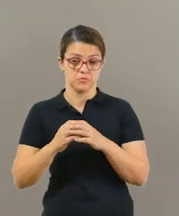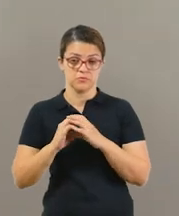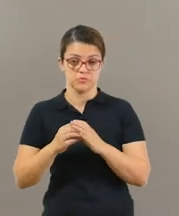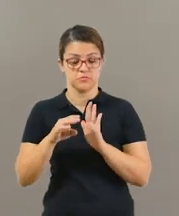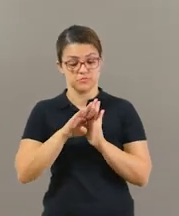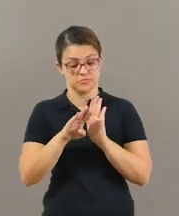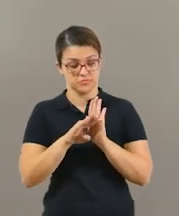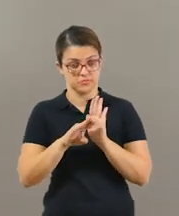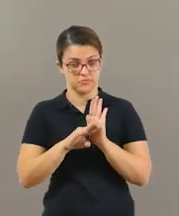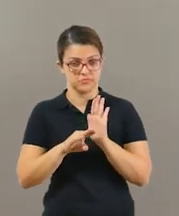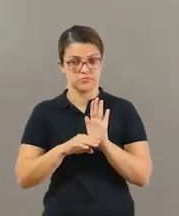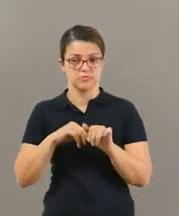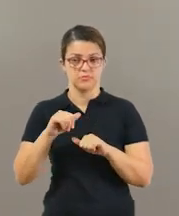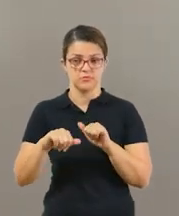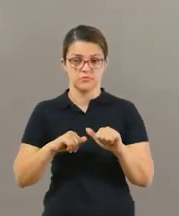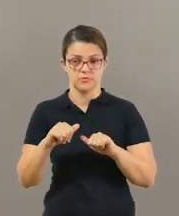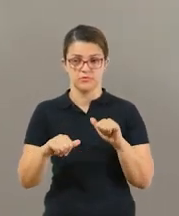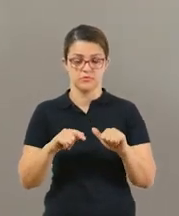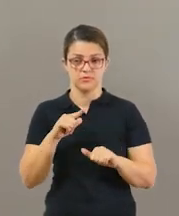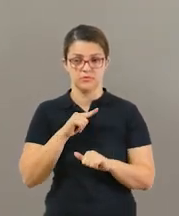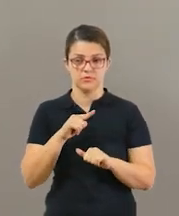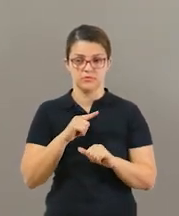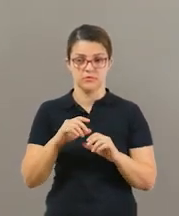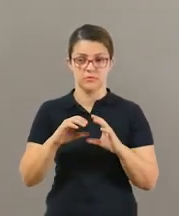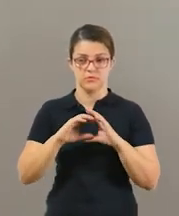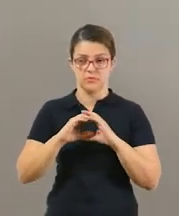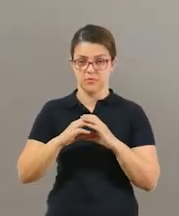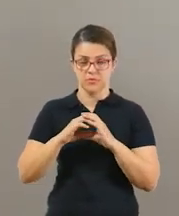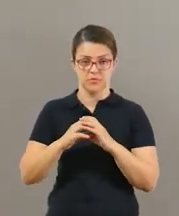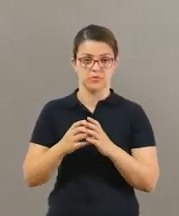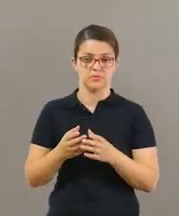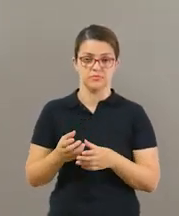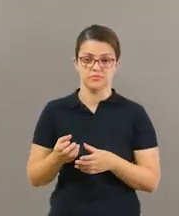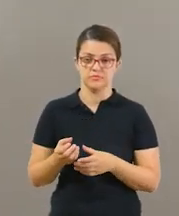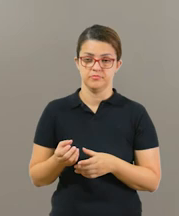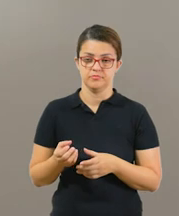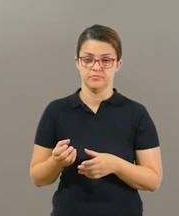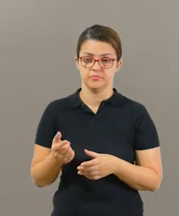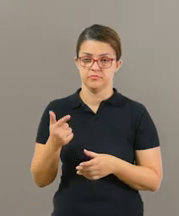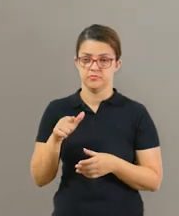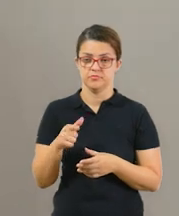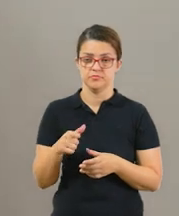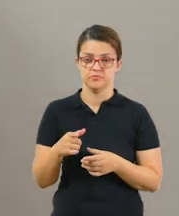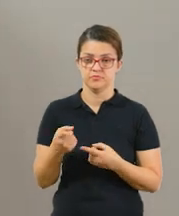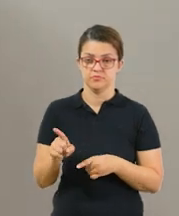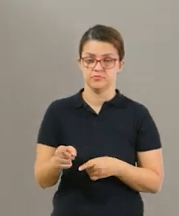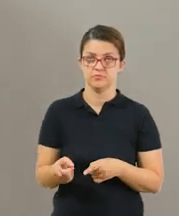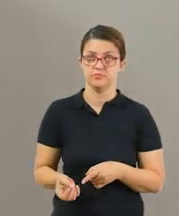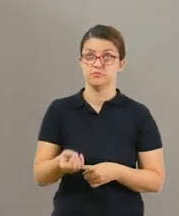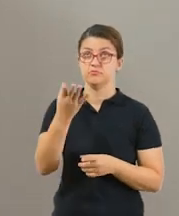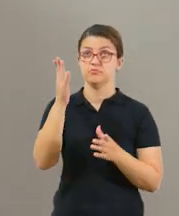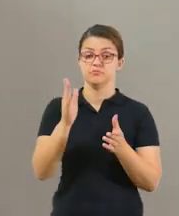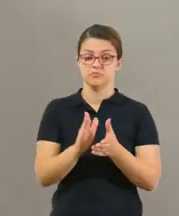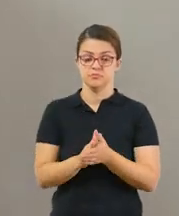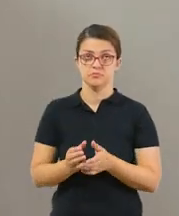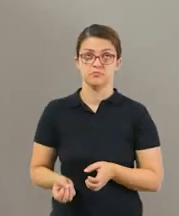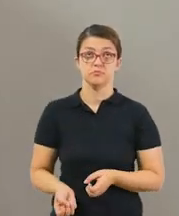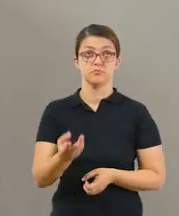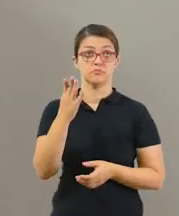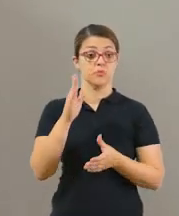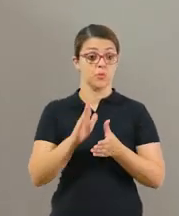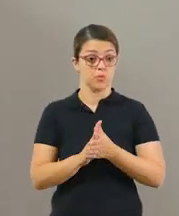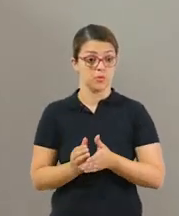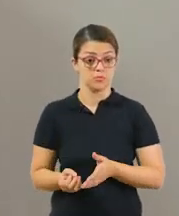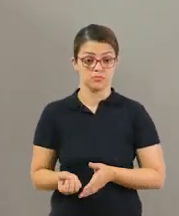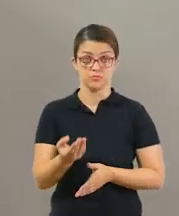uma e eu tenho algumas variações para vocês, fazer apenas com uma, tá? Então, uma bolinha só, você pode colocar outro desafio para ele. Jogar para